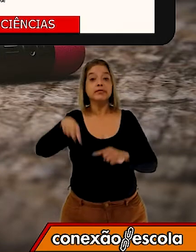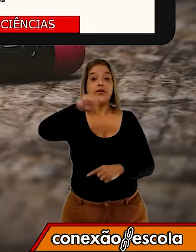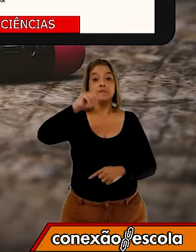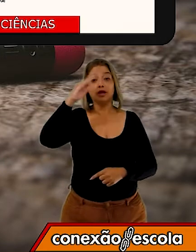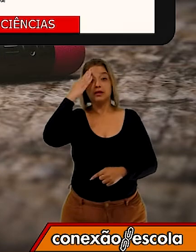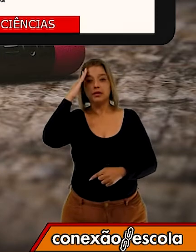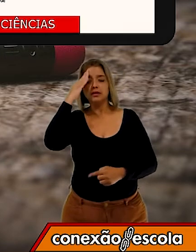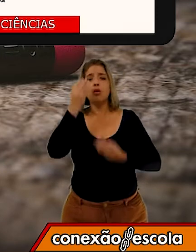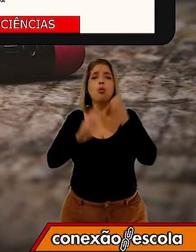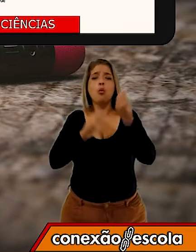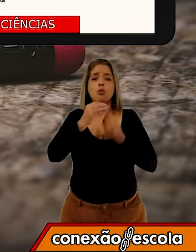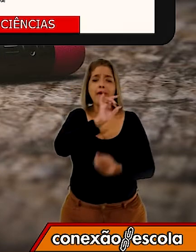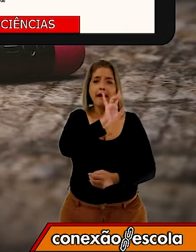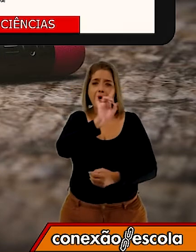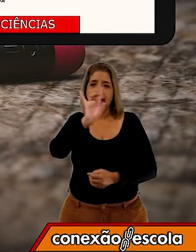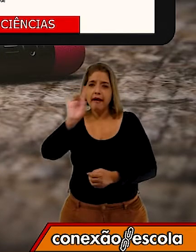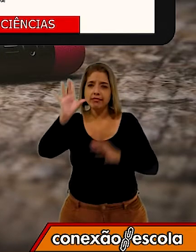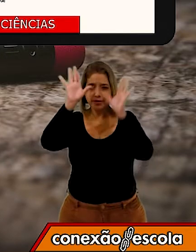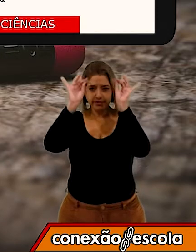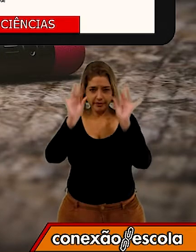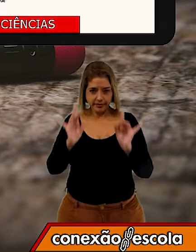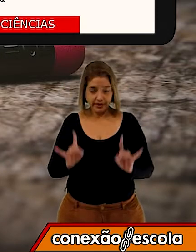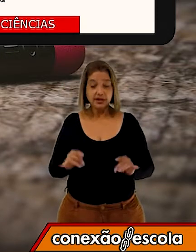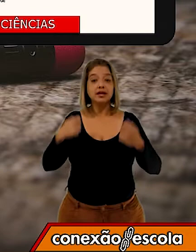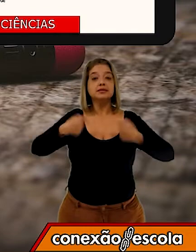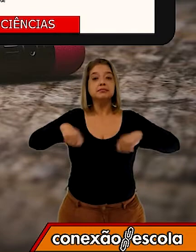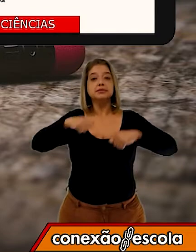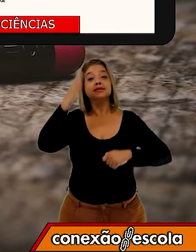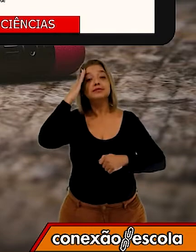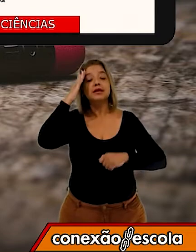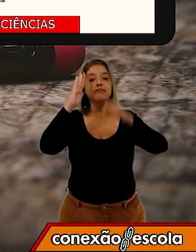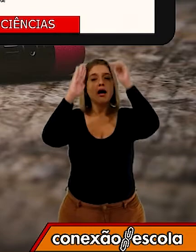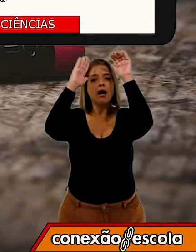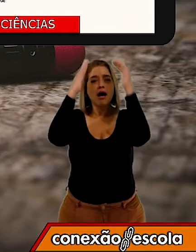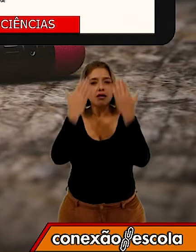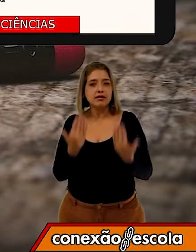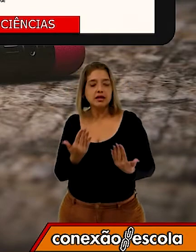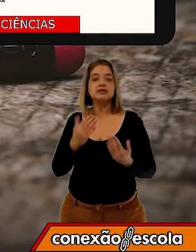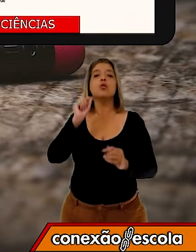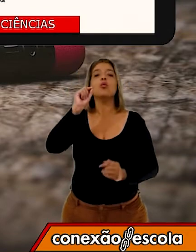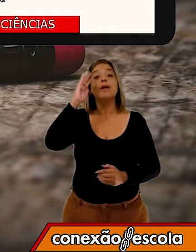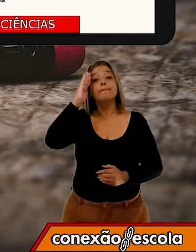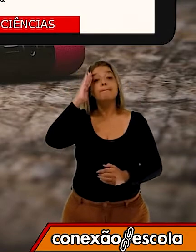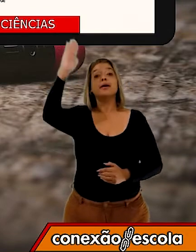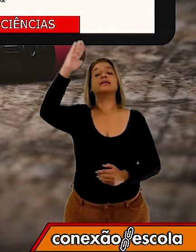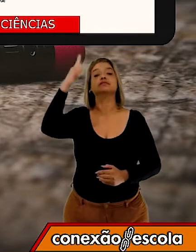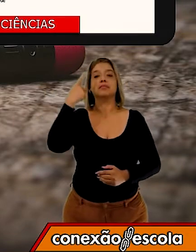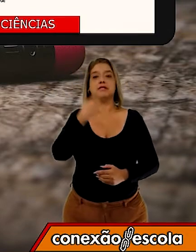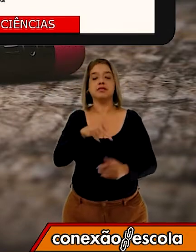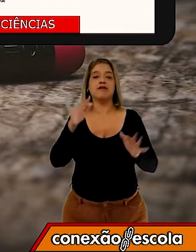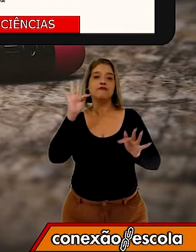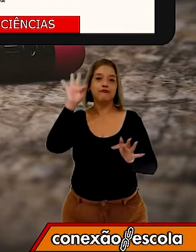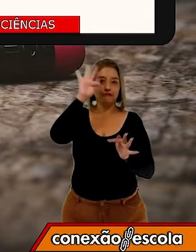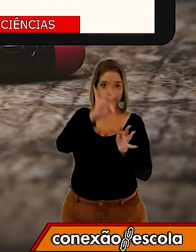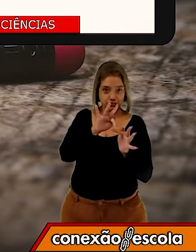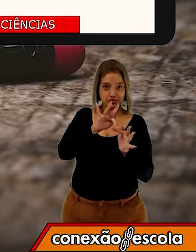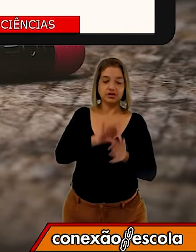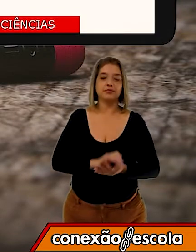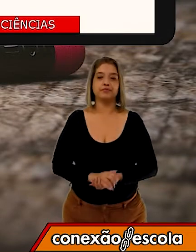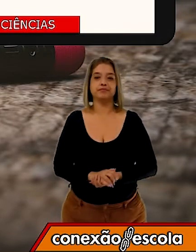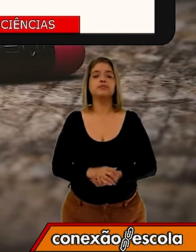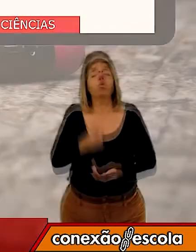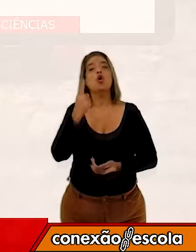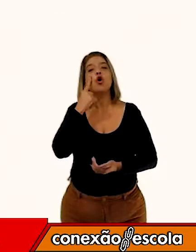sistema, é necessário analisar as suas principais funções. Veja só aqui